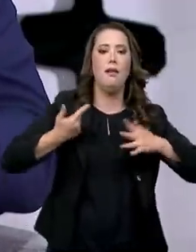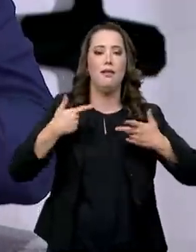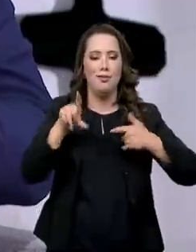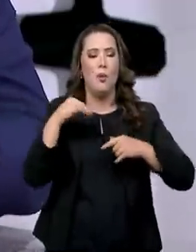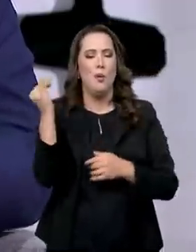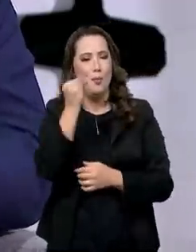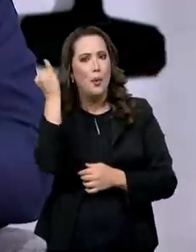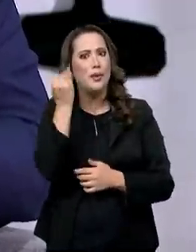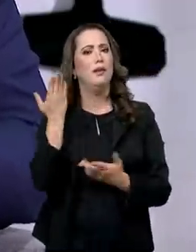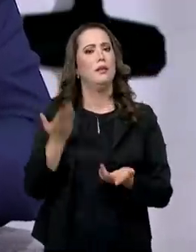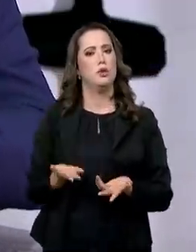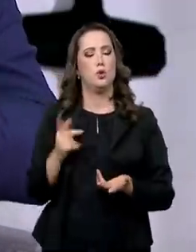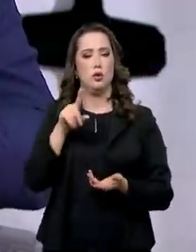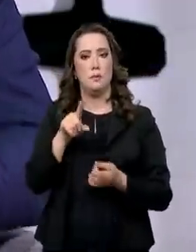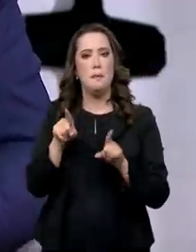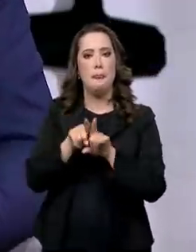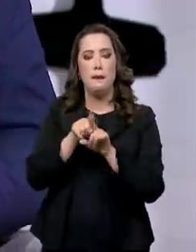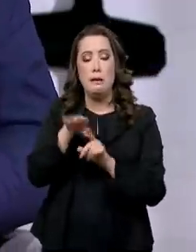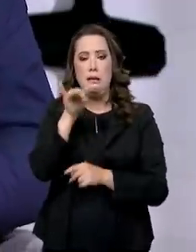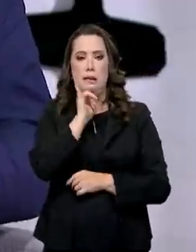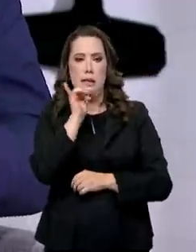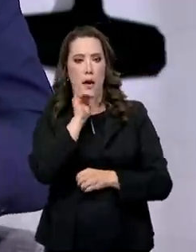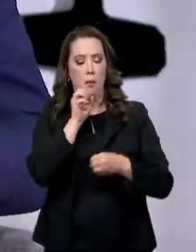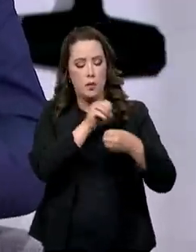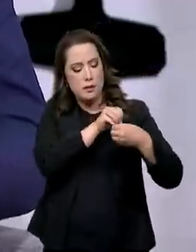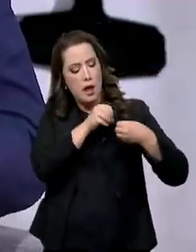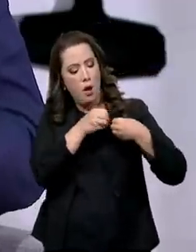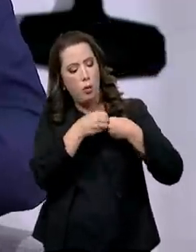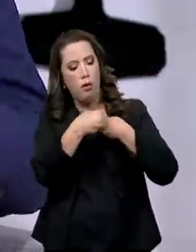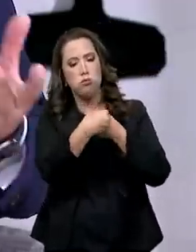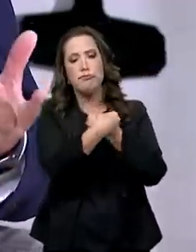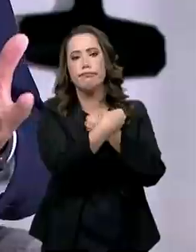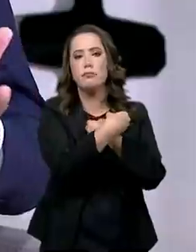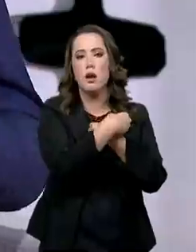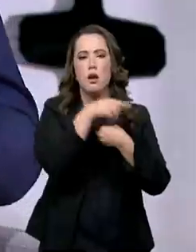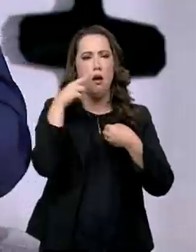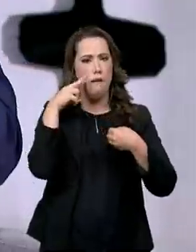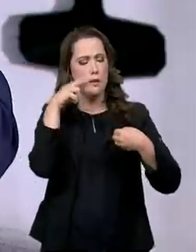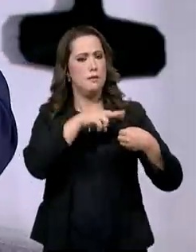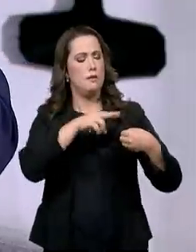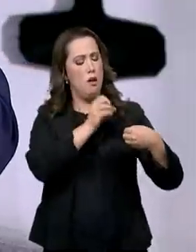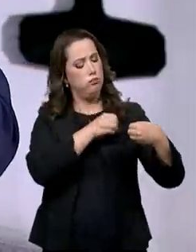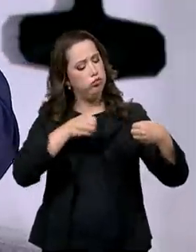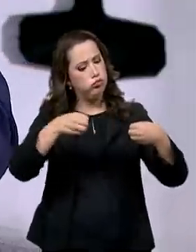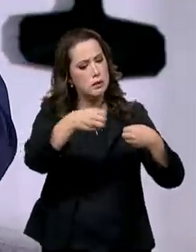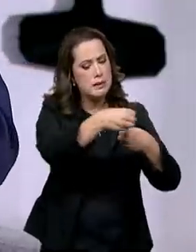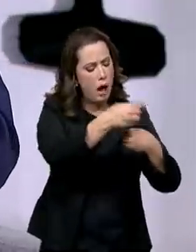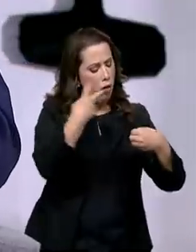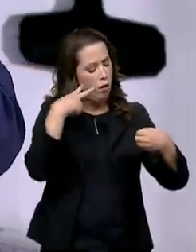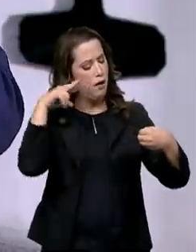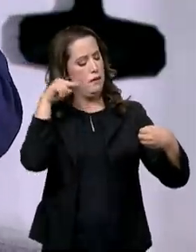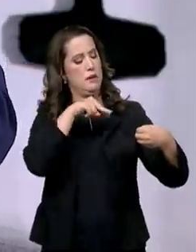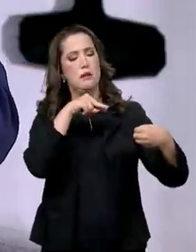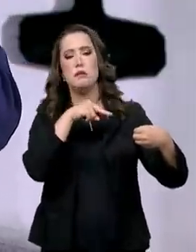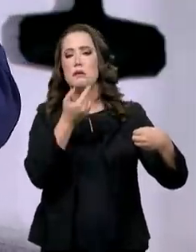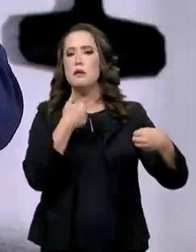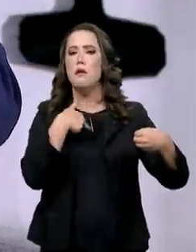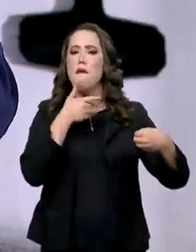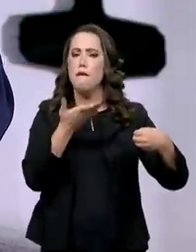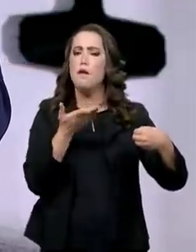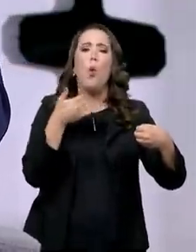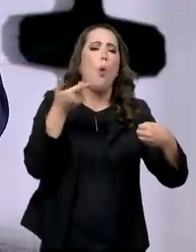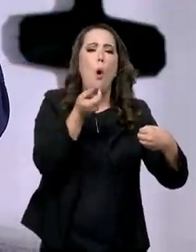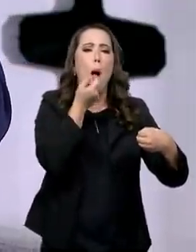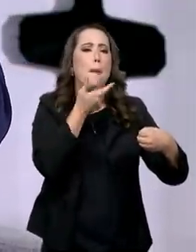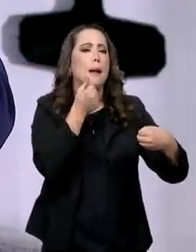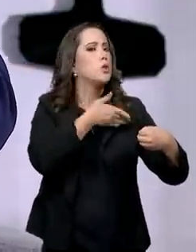Então, quando você analisa uma célula, você analisa os remédios. Por exemplo, nós testamos 2 mil medicamentos usando inteligência artificial, e se